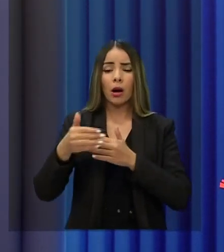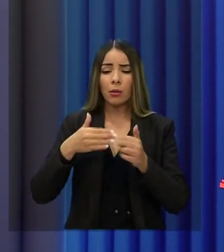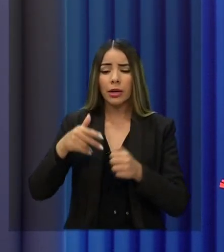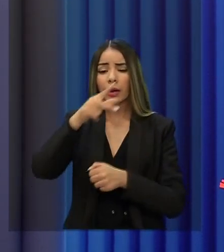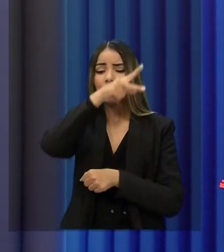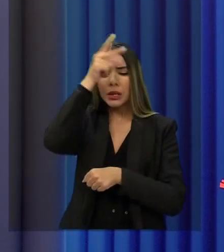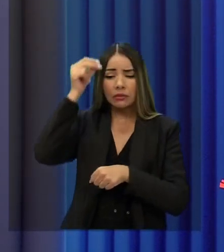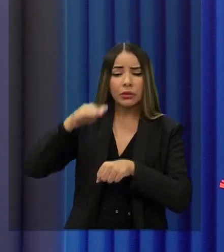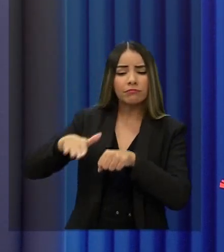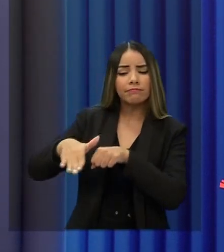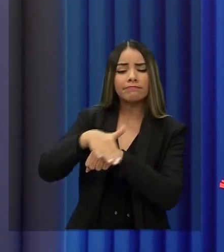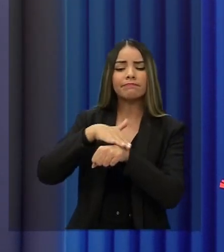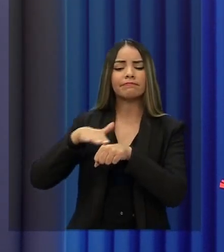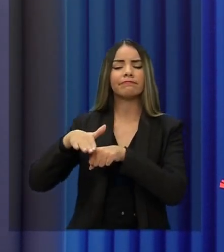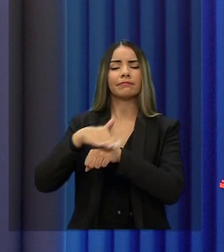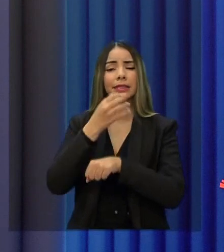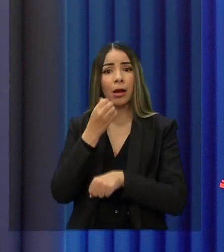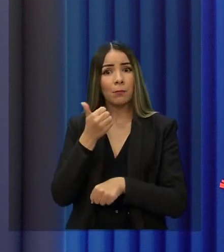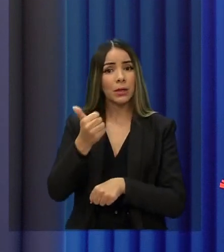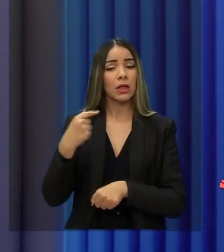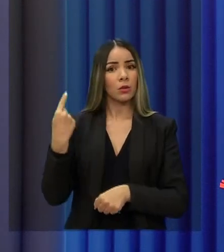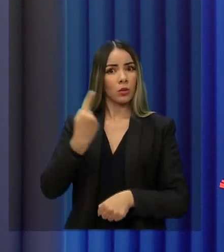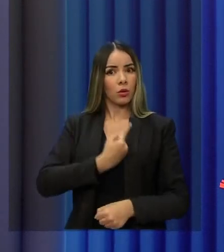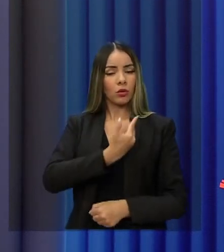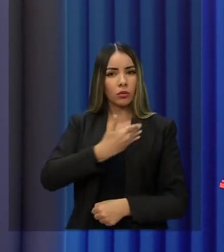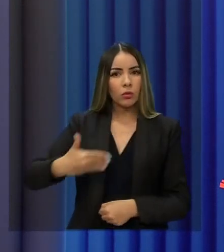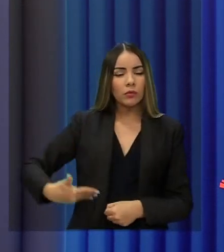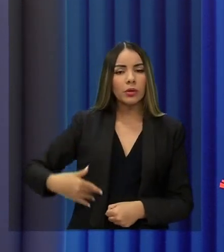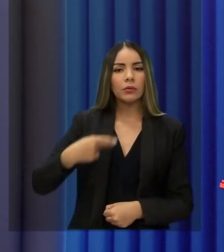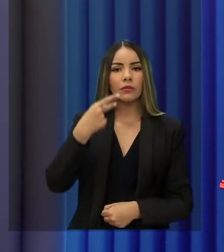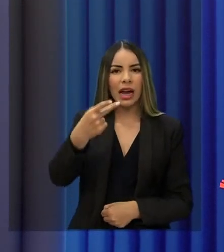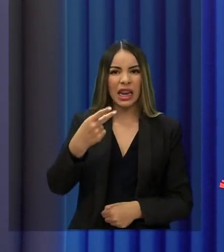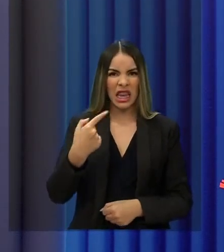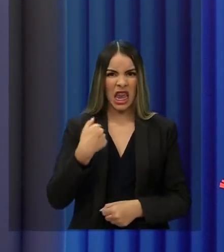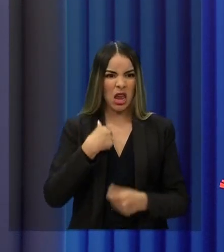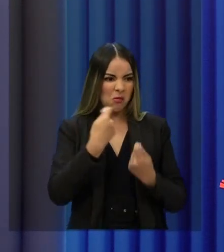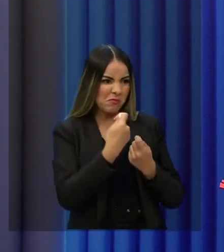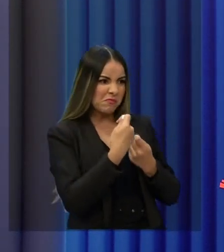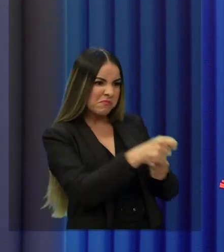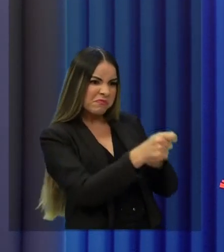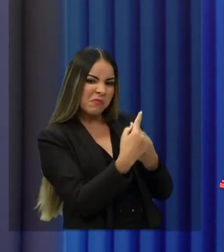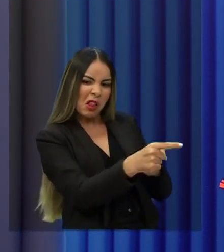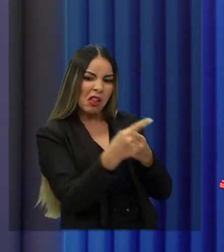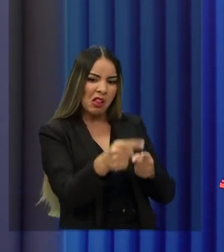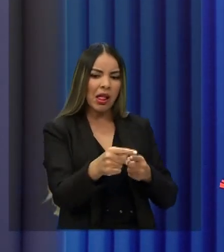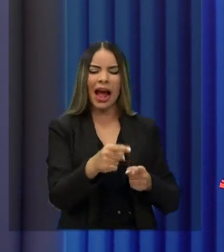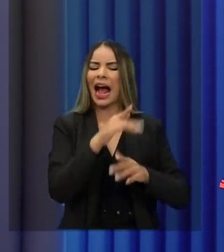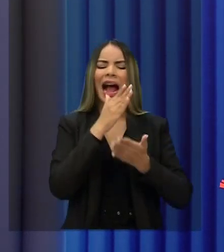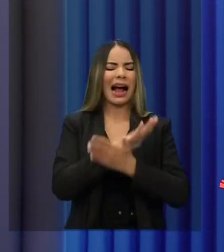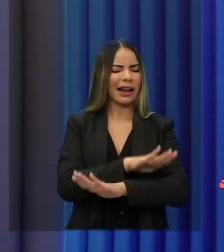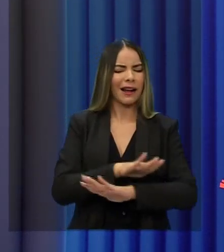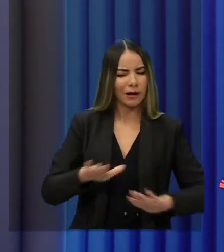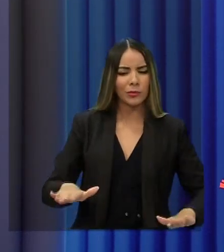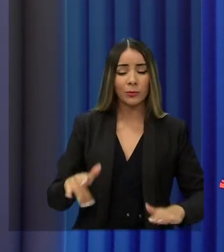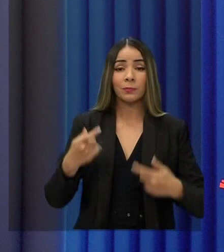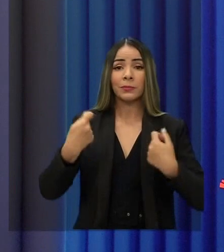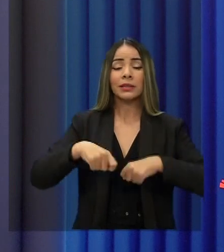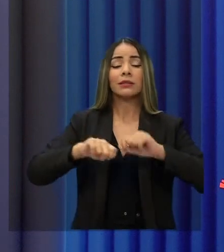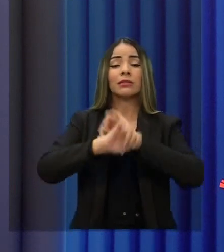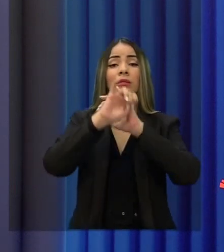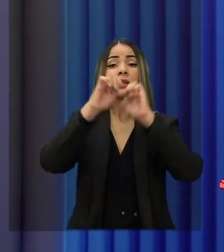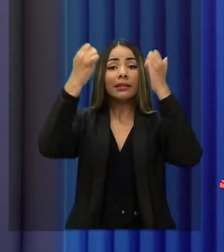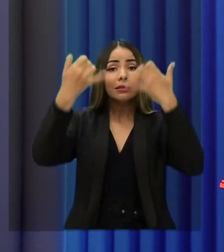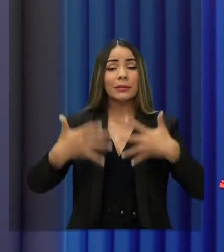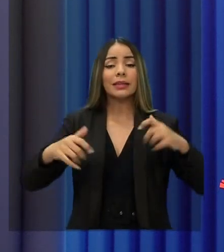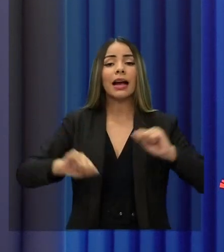não votou nesse candidato. No nosso governo, eu tenho dito, a era da perseguição vai acabar. É muito importante deixar claro que a gente